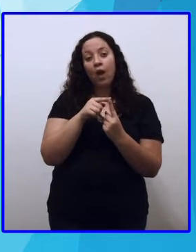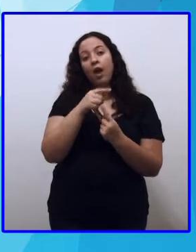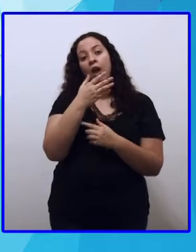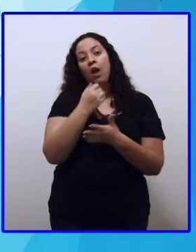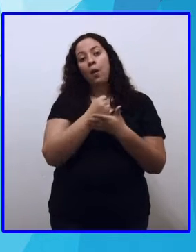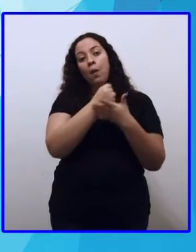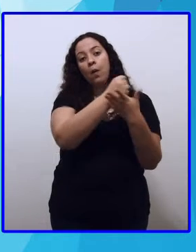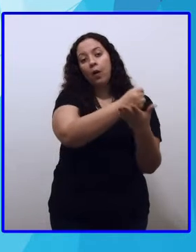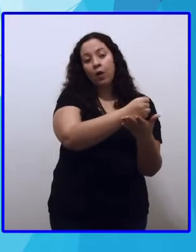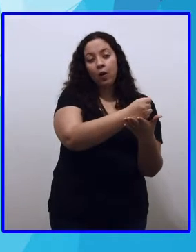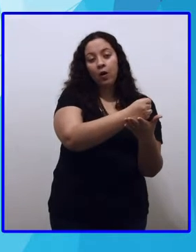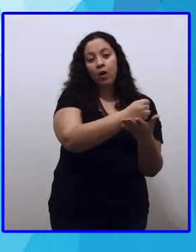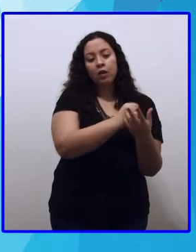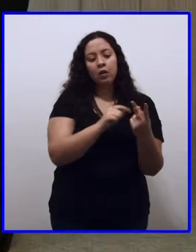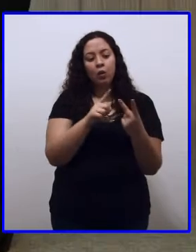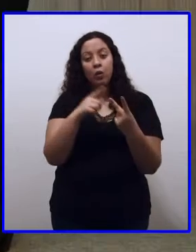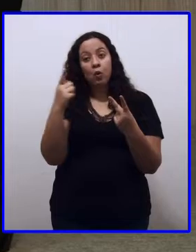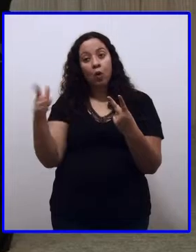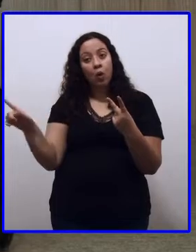Qual será, Pro Camila?